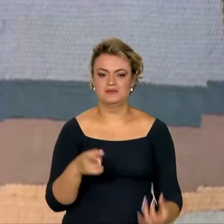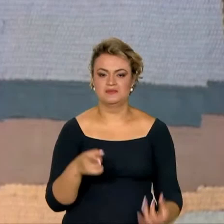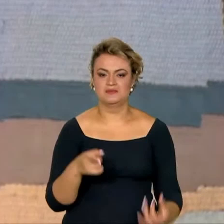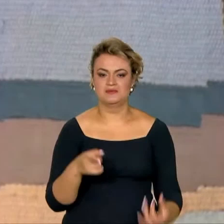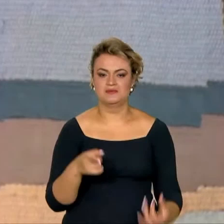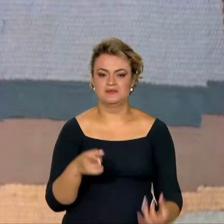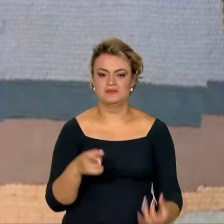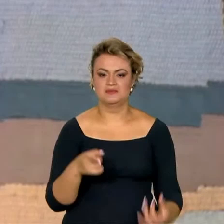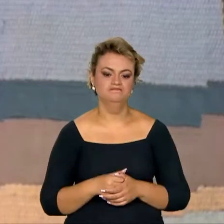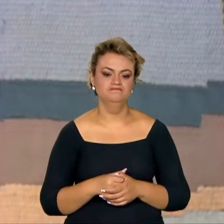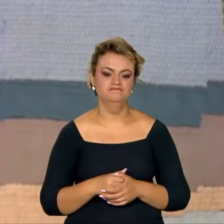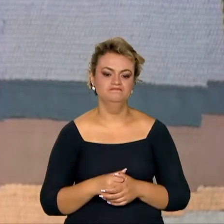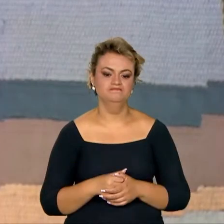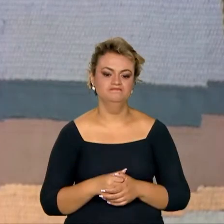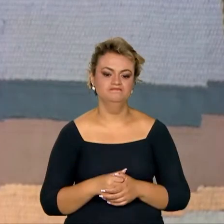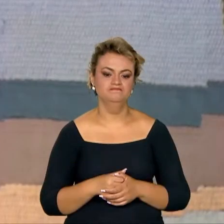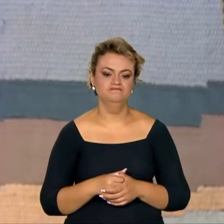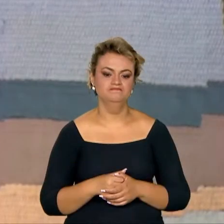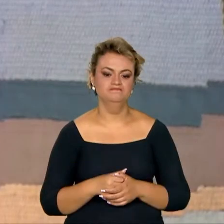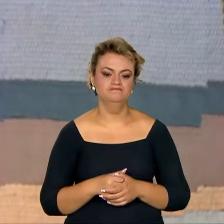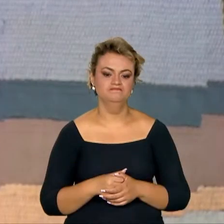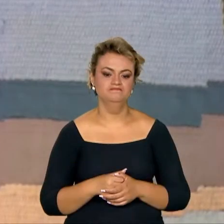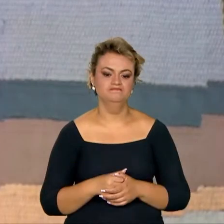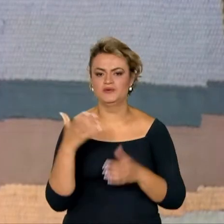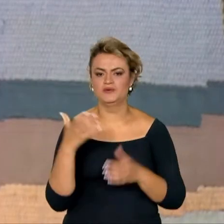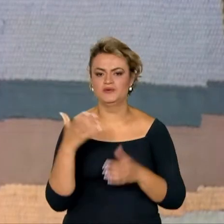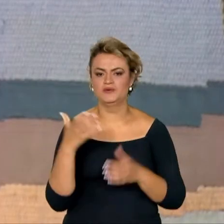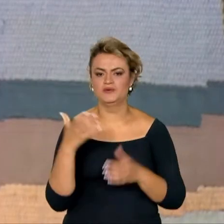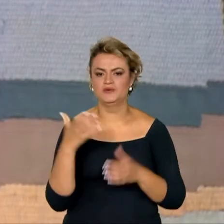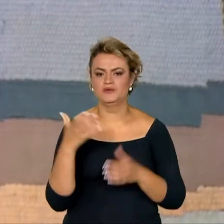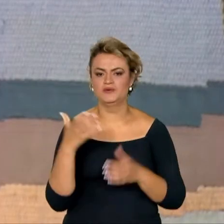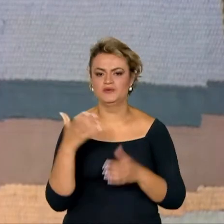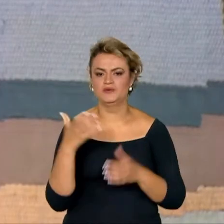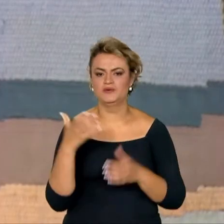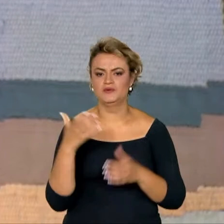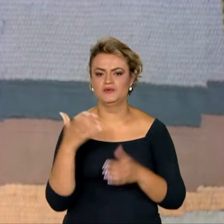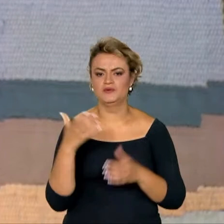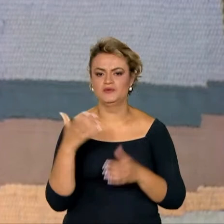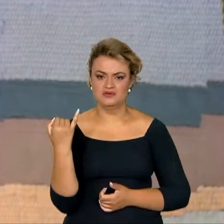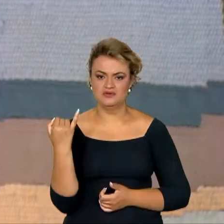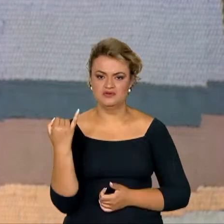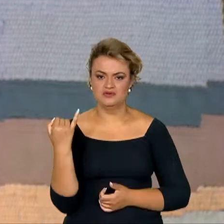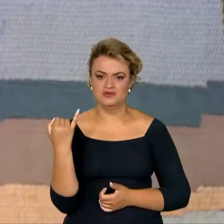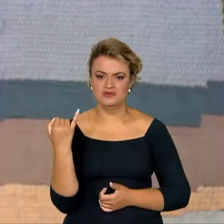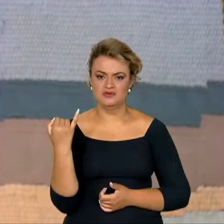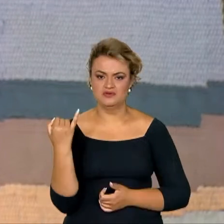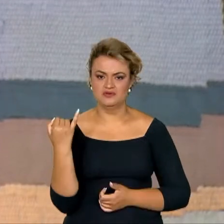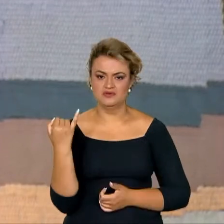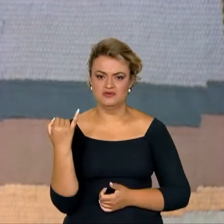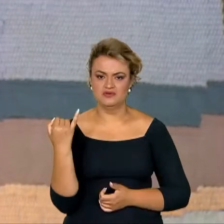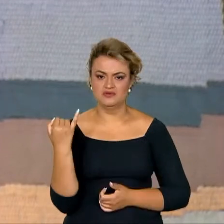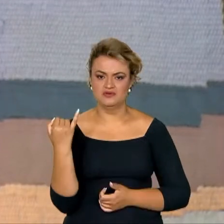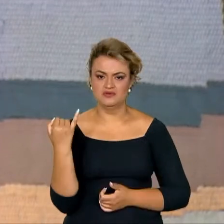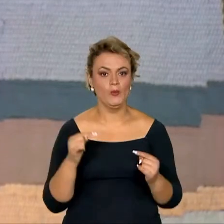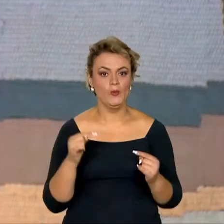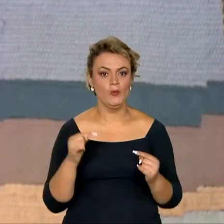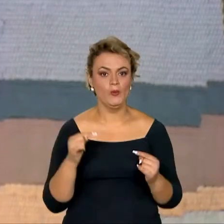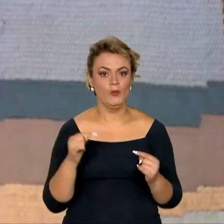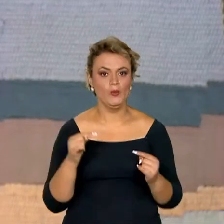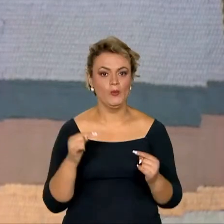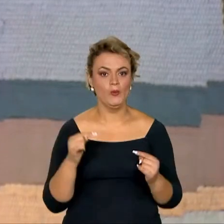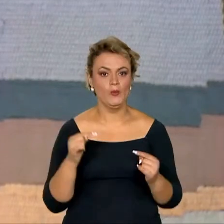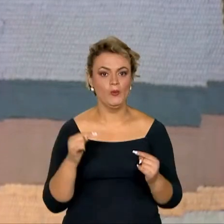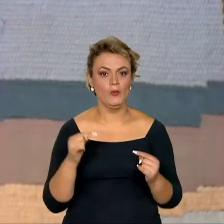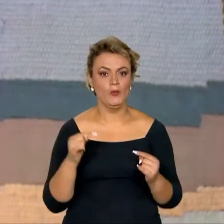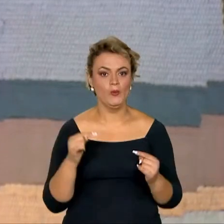Uma outra área que eu reputo também importante e que se alinha com a